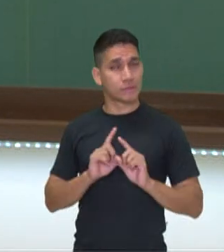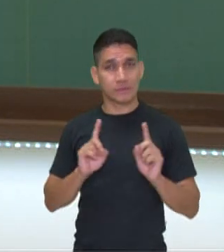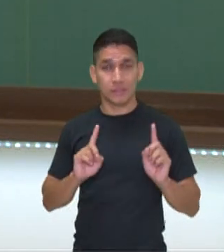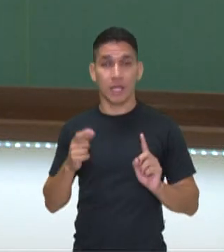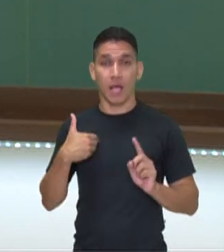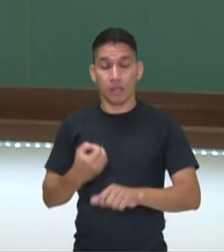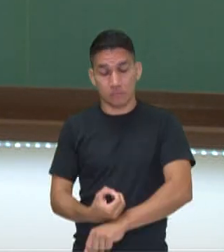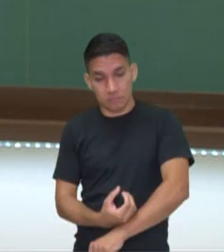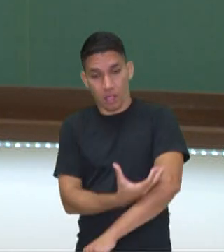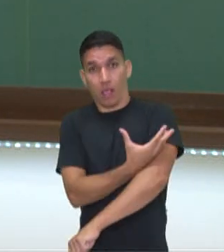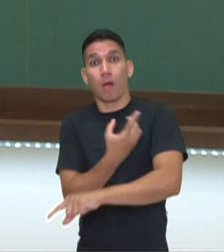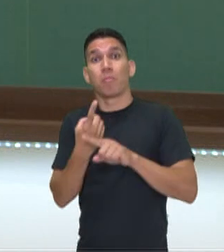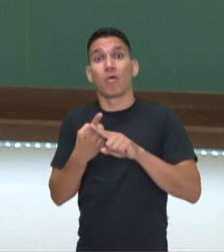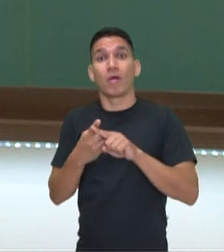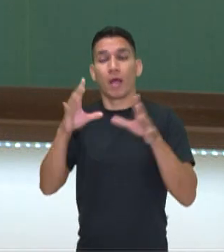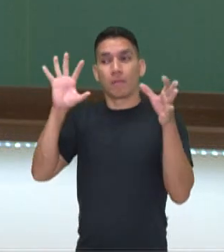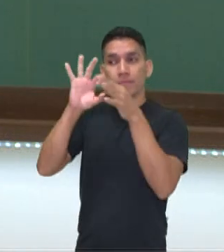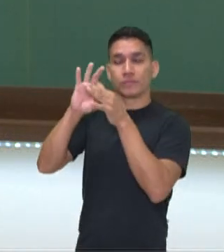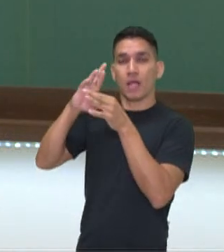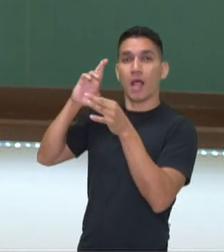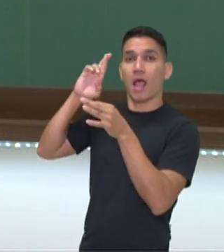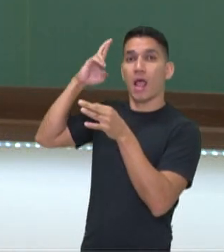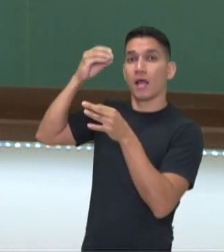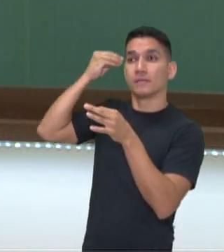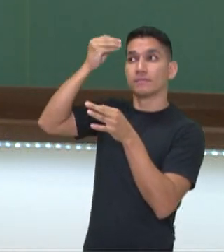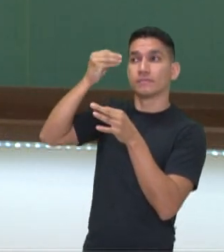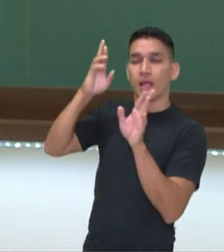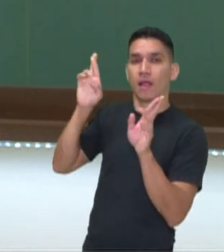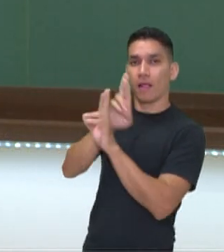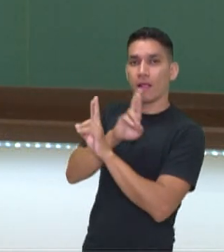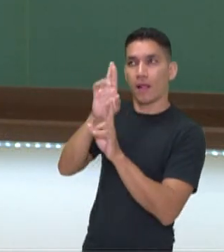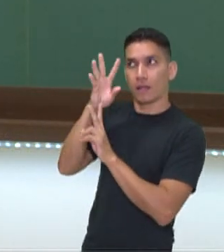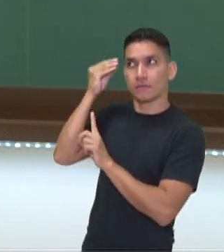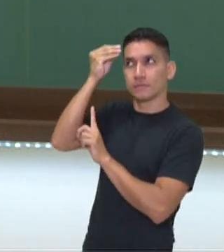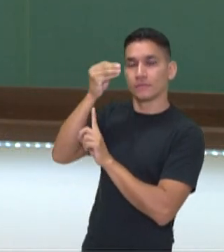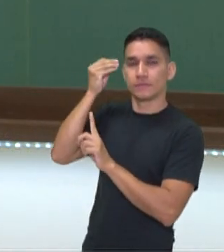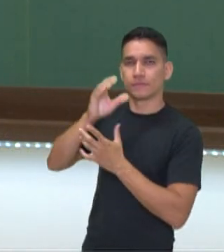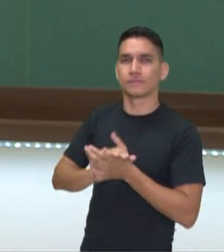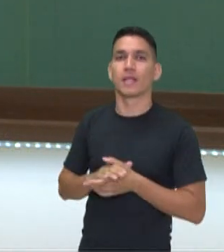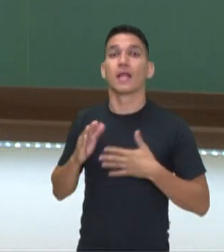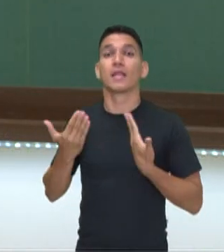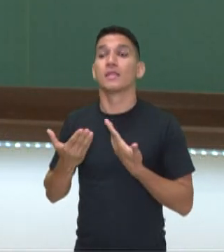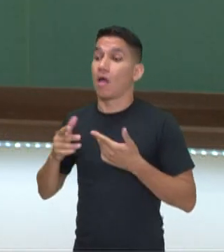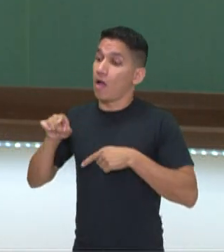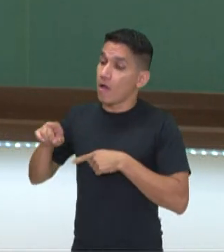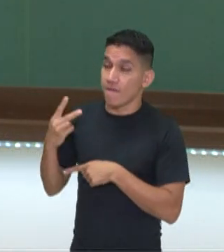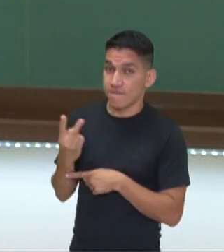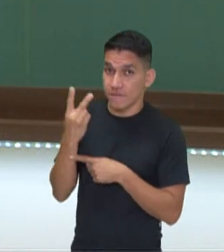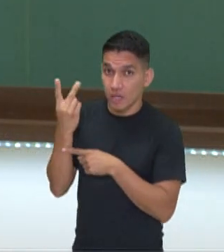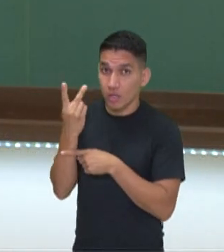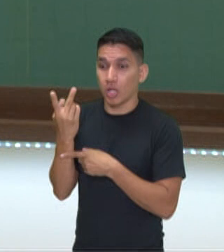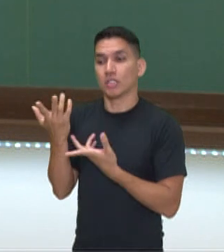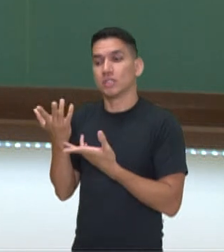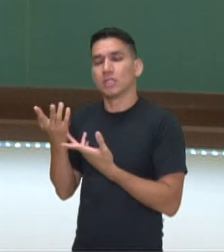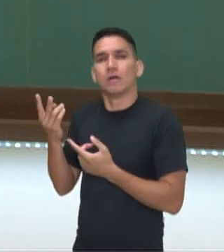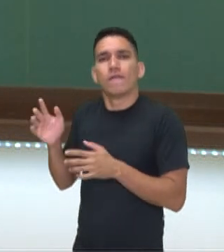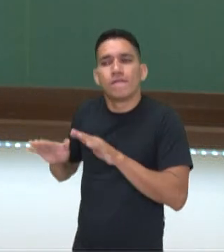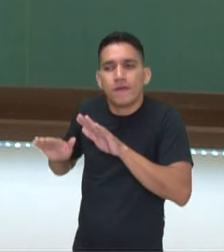surgindo pelas minhas vivências. Os valores relativos são aqueles que dependem das diferentes vivências,